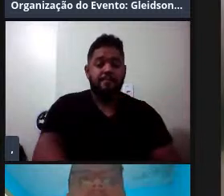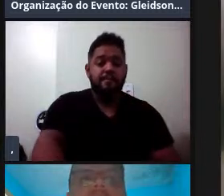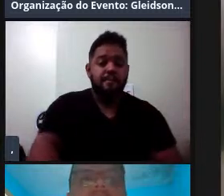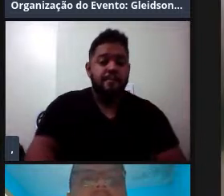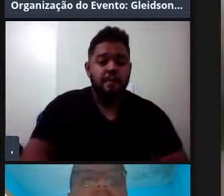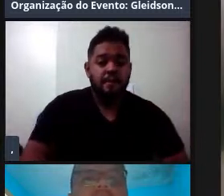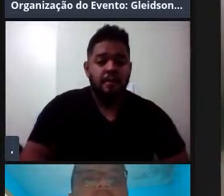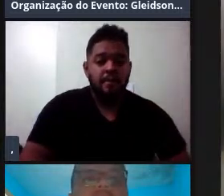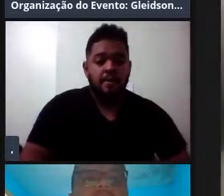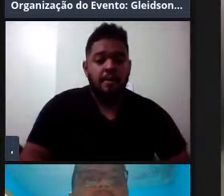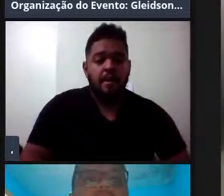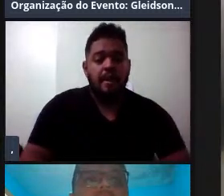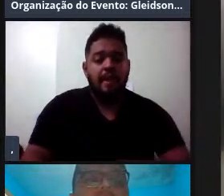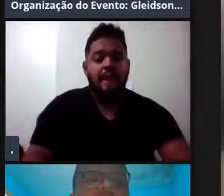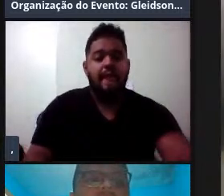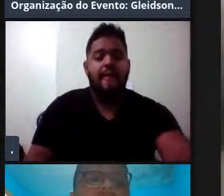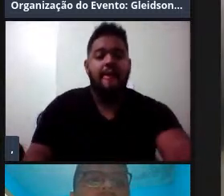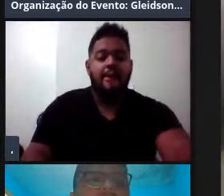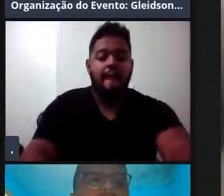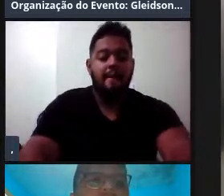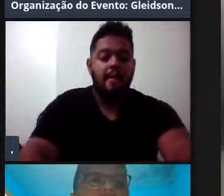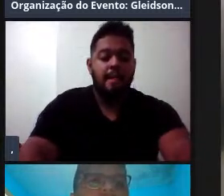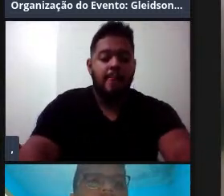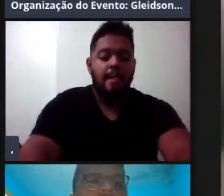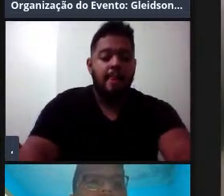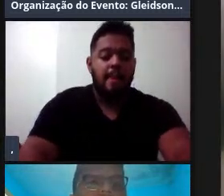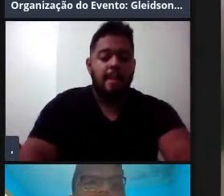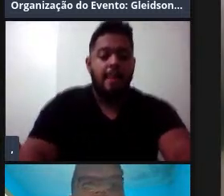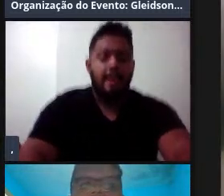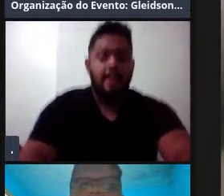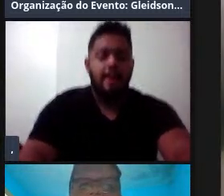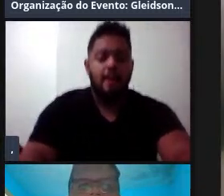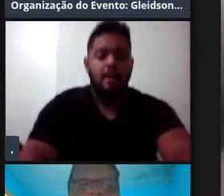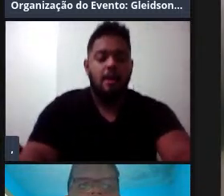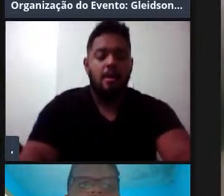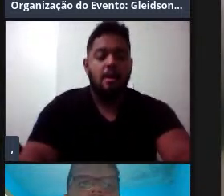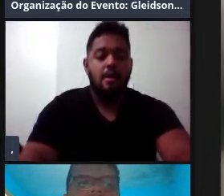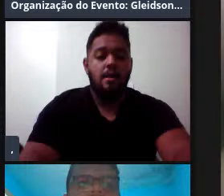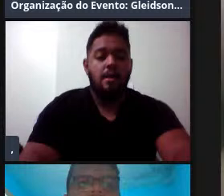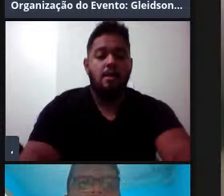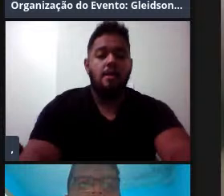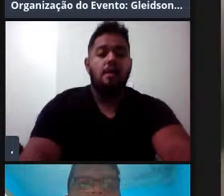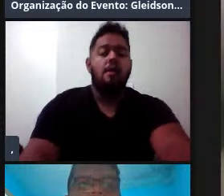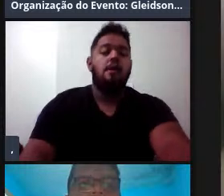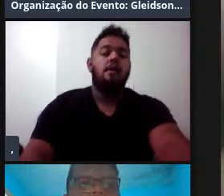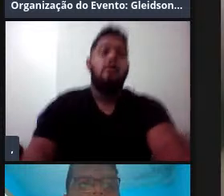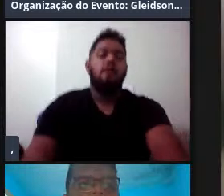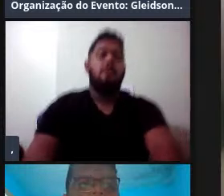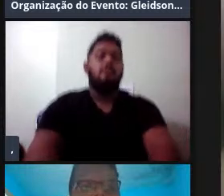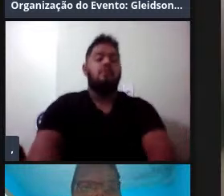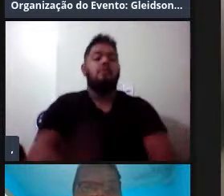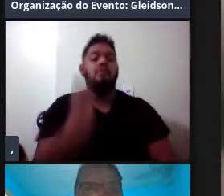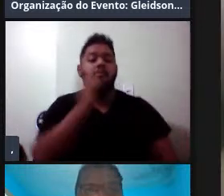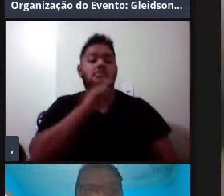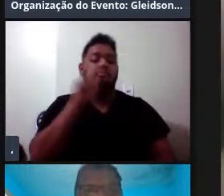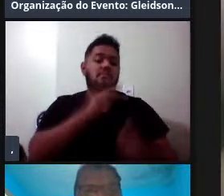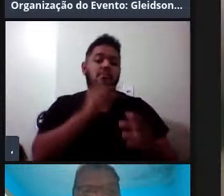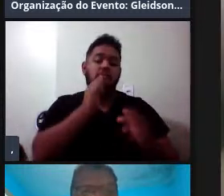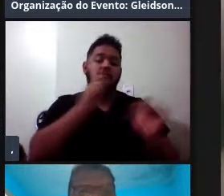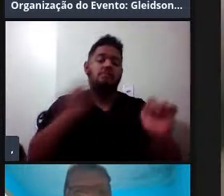Oi? A sua tela, a gente tá vendo... A gente não tá vendo em tela cheia, em modo de apresentação.